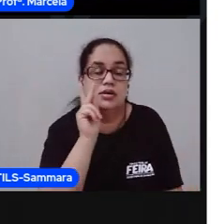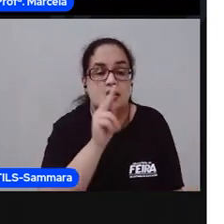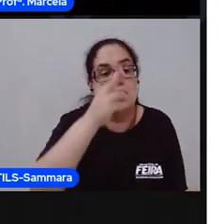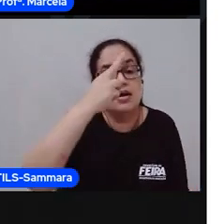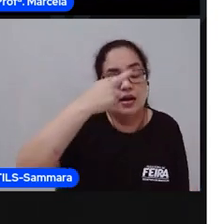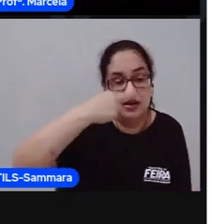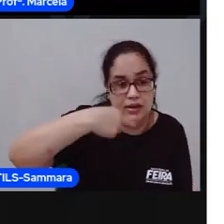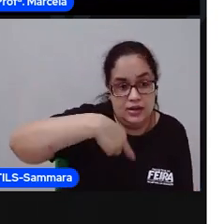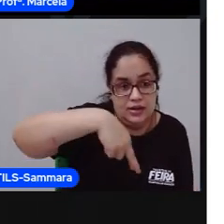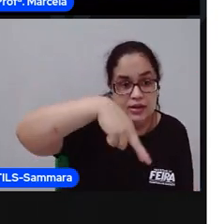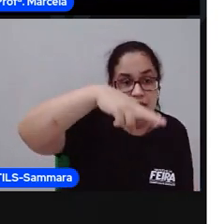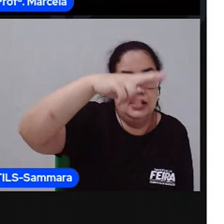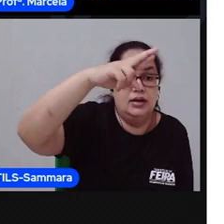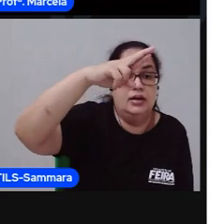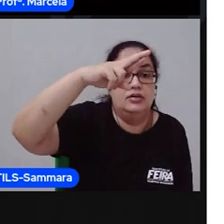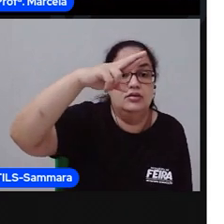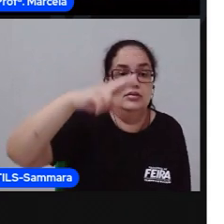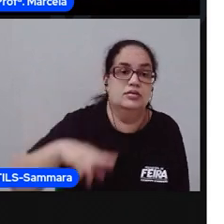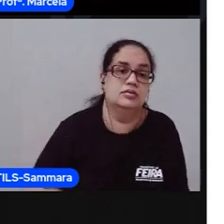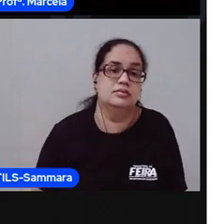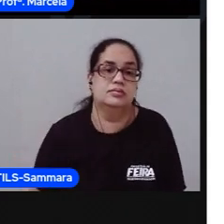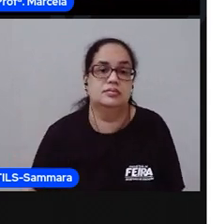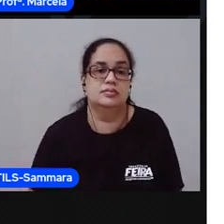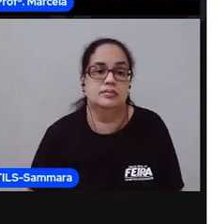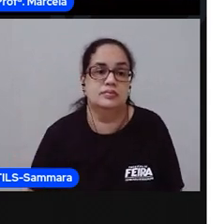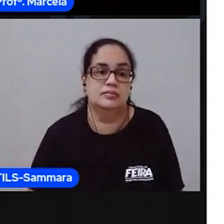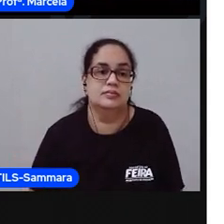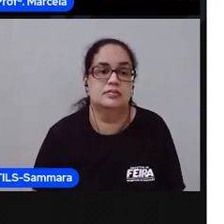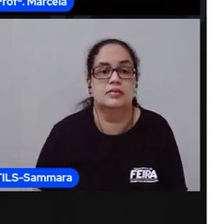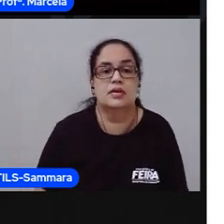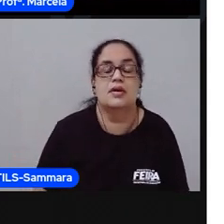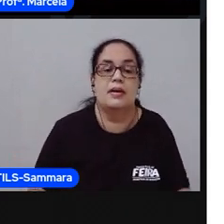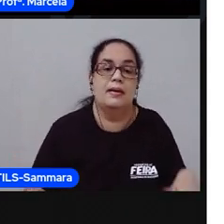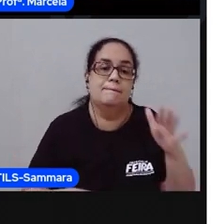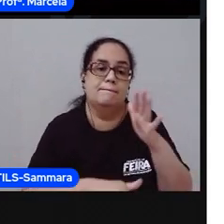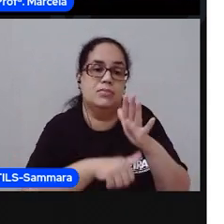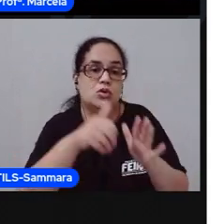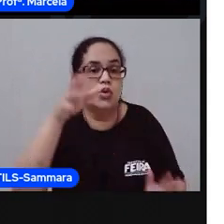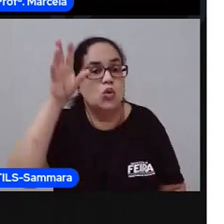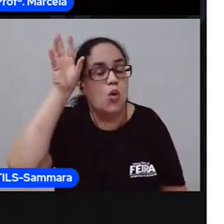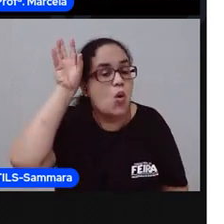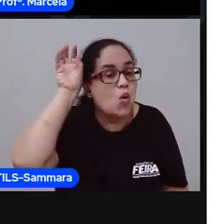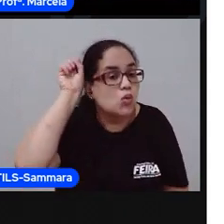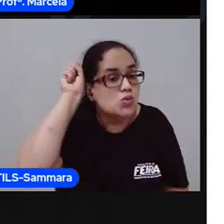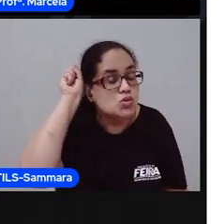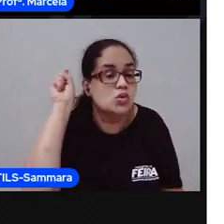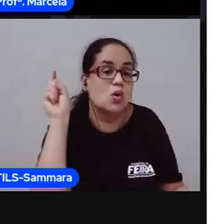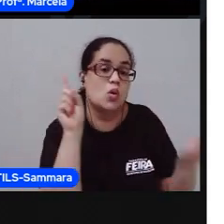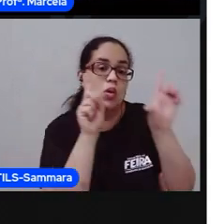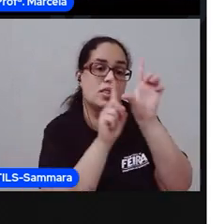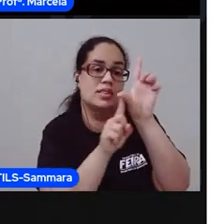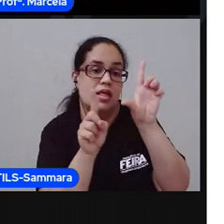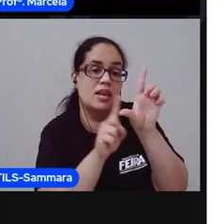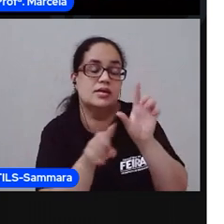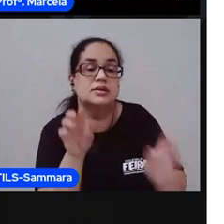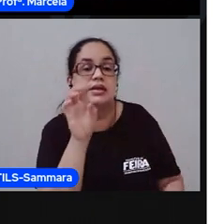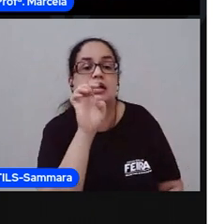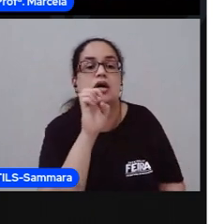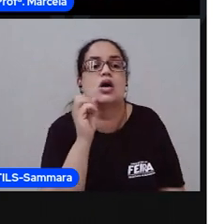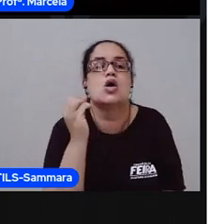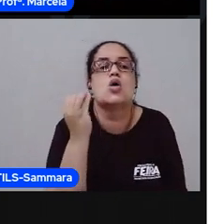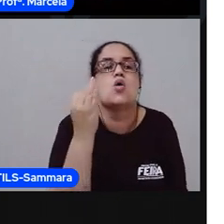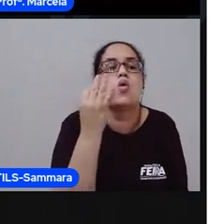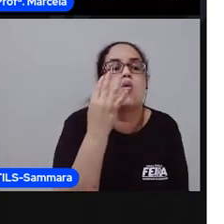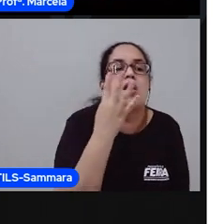Elefante. Então, você tá escutando primeiro o som da letra R. E quantas vezes a gente